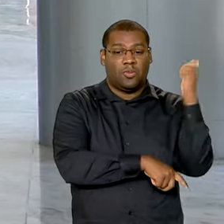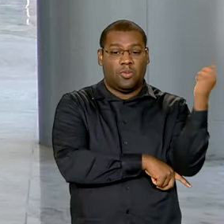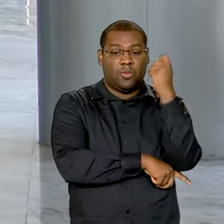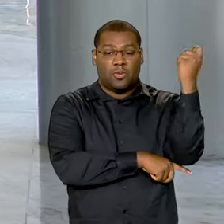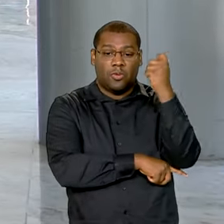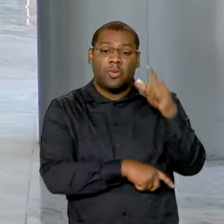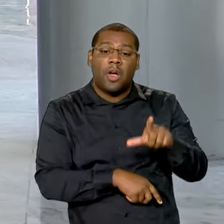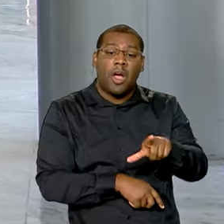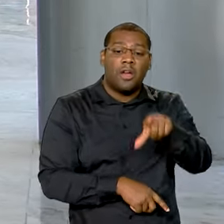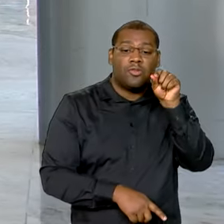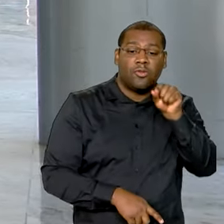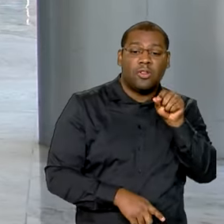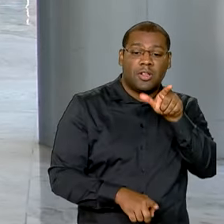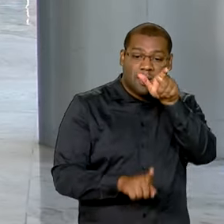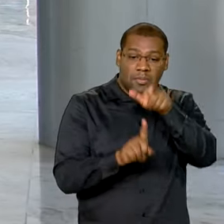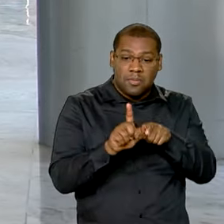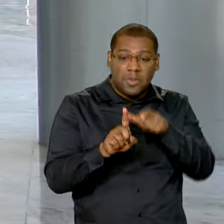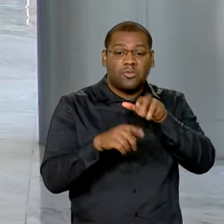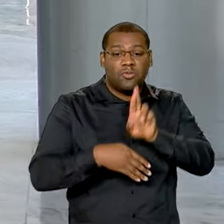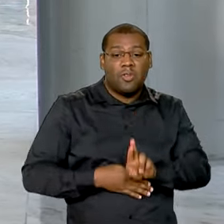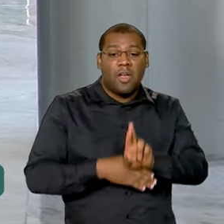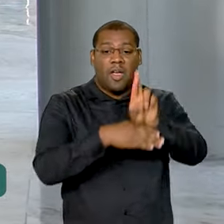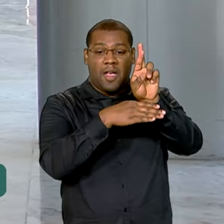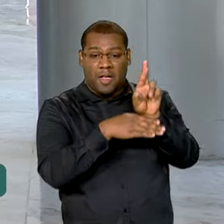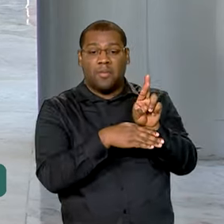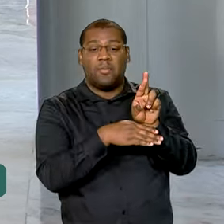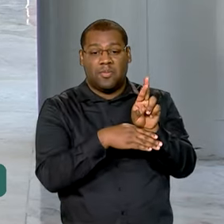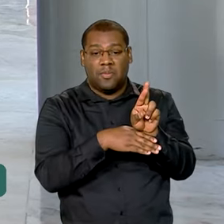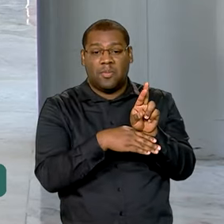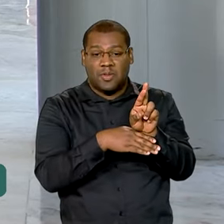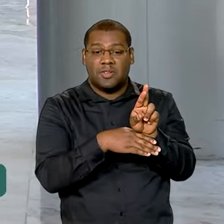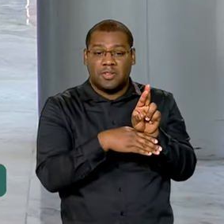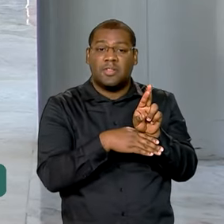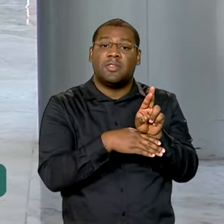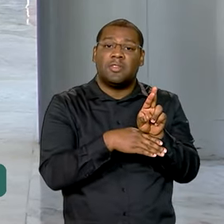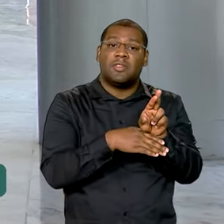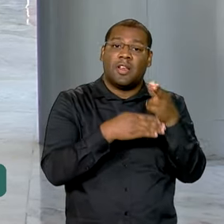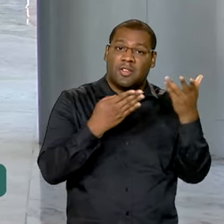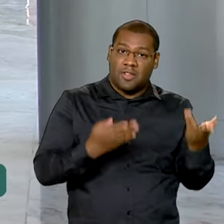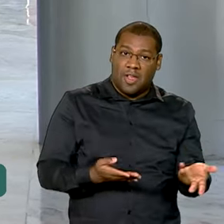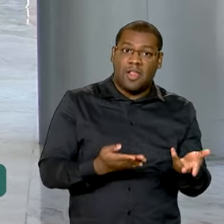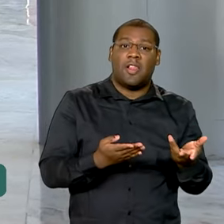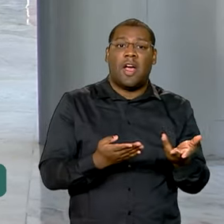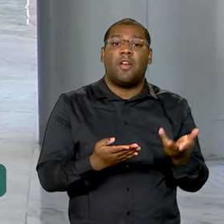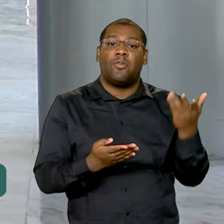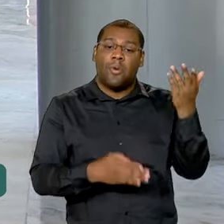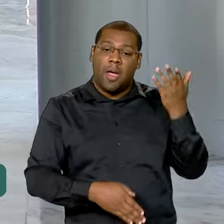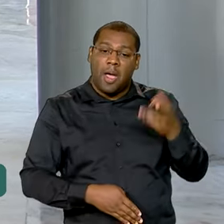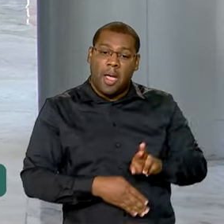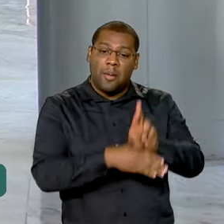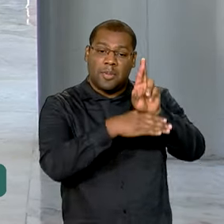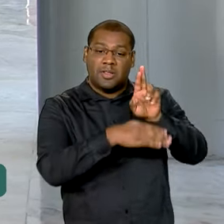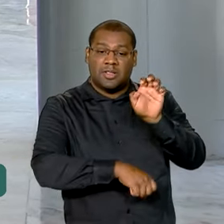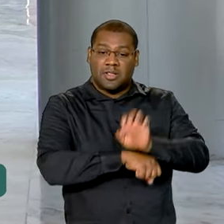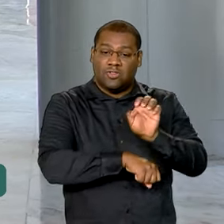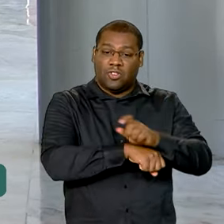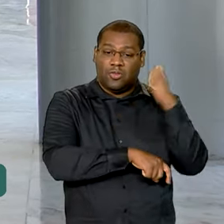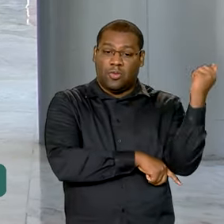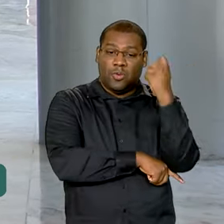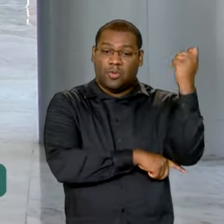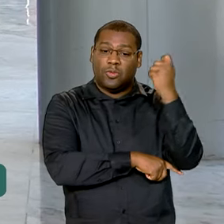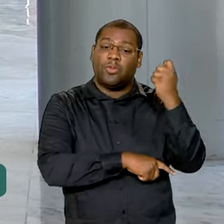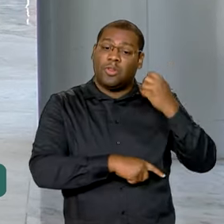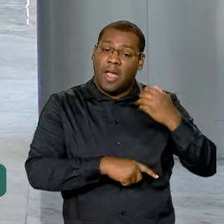indicar um nome para representar a autoridade federal que vai permanecer no Estado até o fim da calamidade. Ele